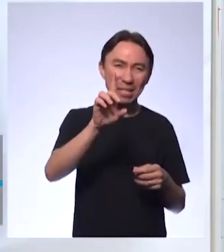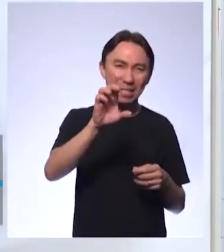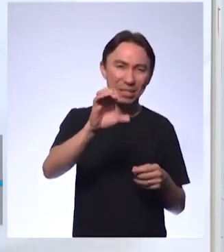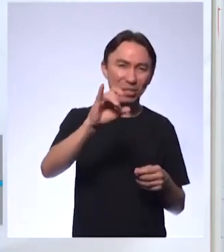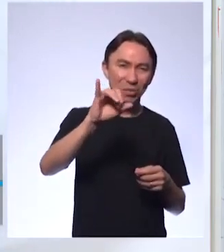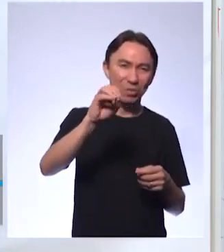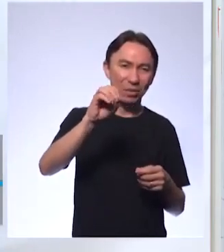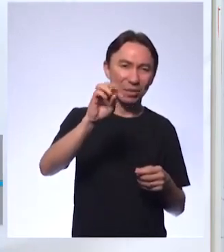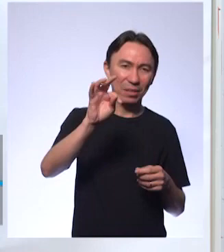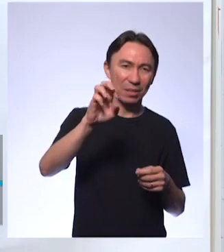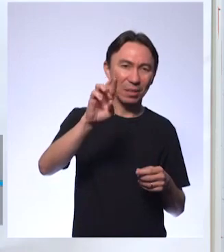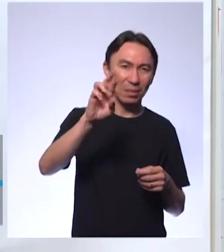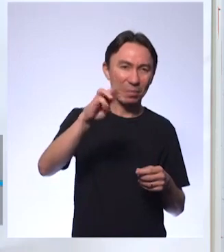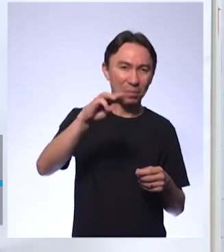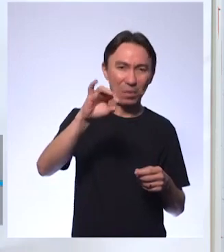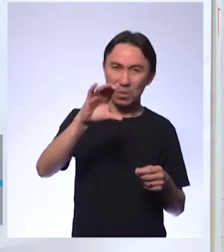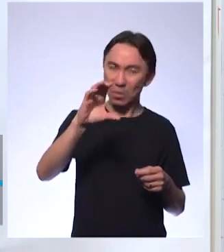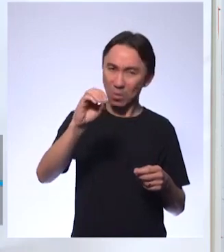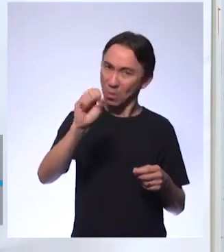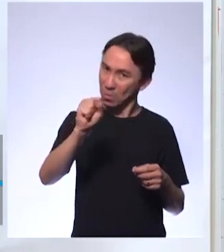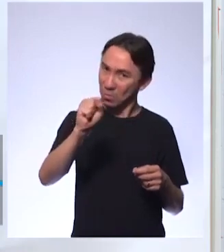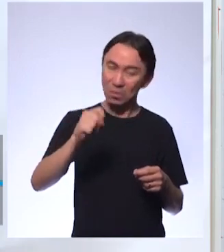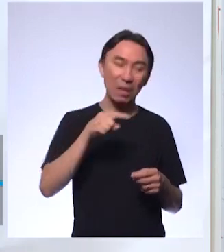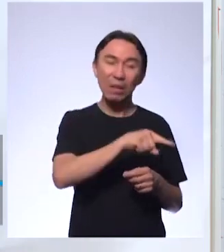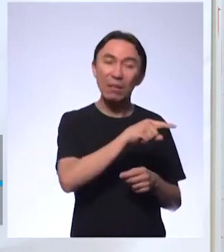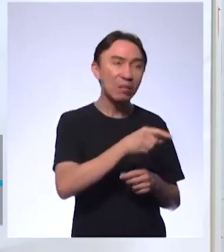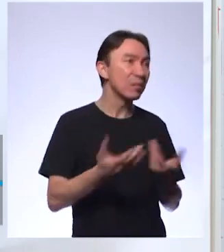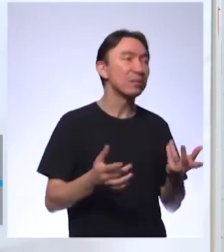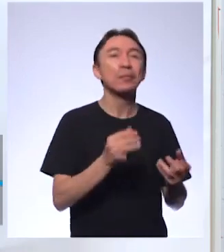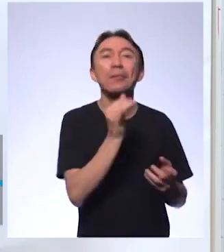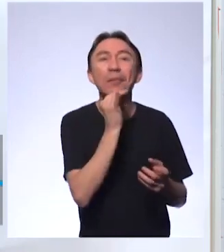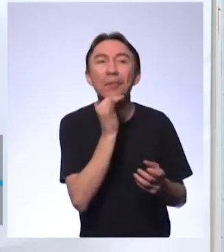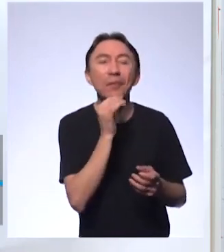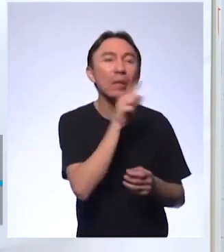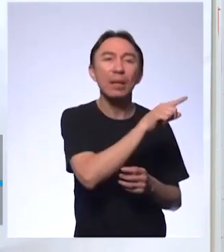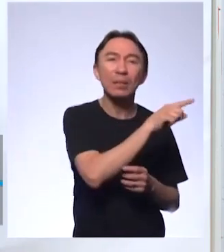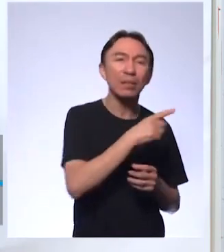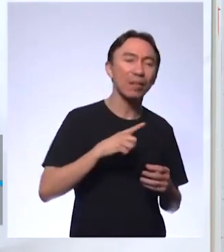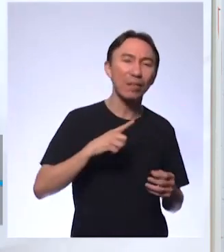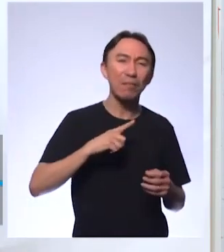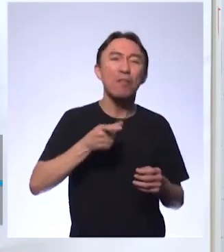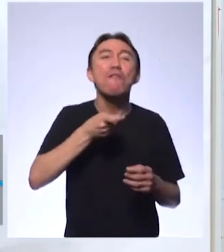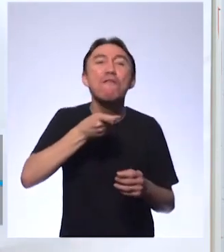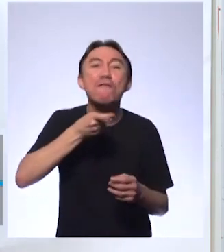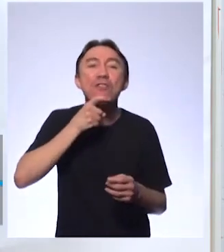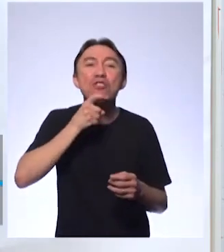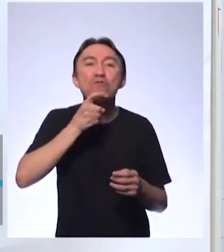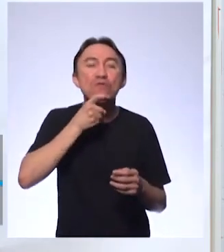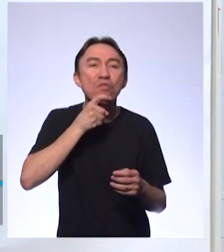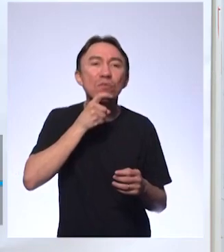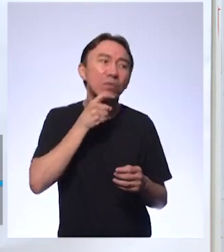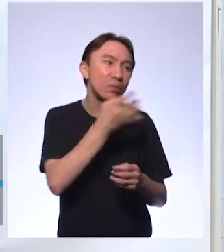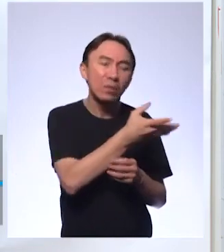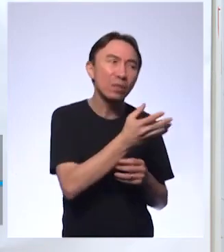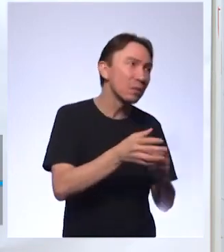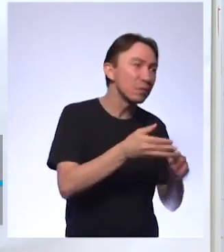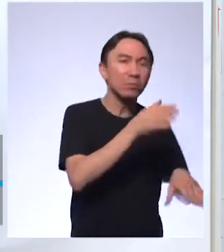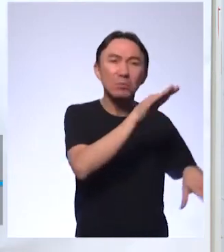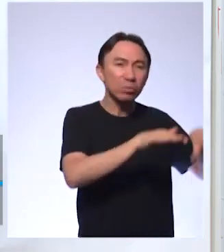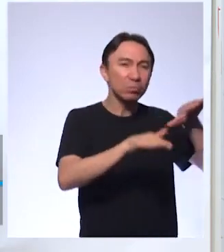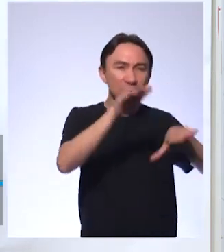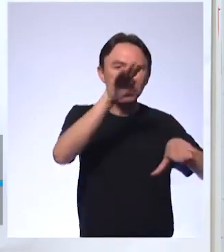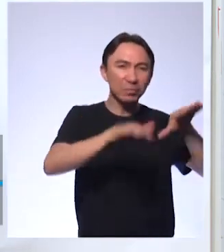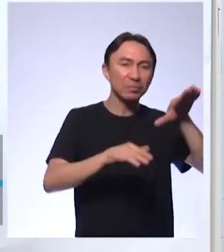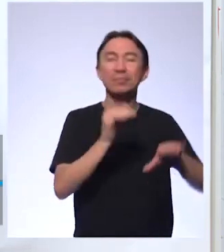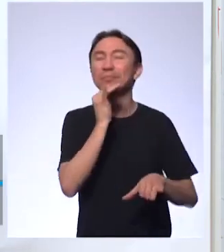vocês. Os insetos, eles são pecilotérmicos. Então, quando está muito frio, o inseto some, porque ele fica pouco ativo. Porque ele precisa da temperatura do